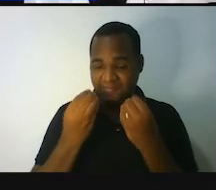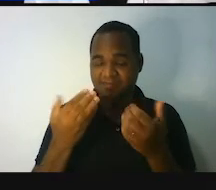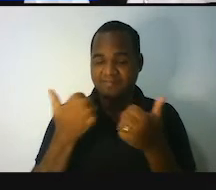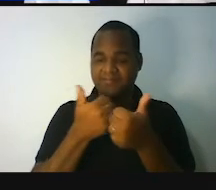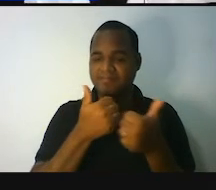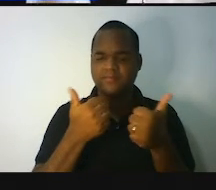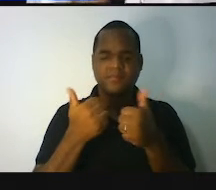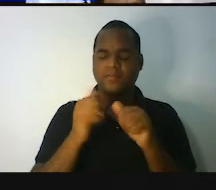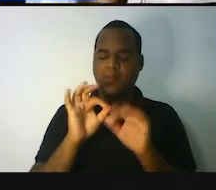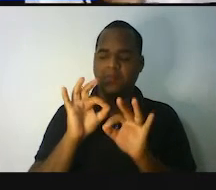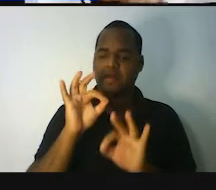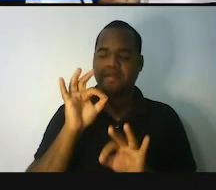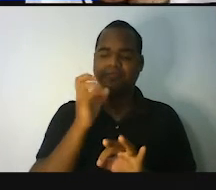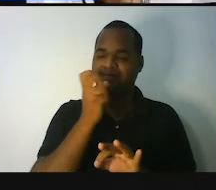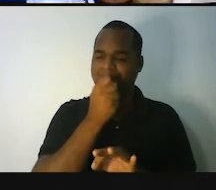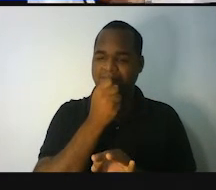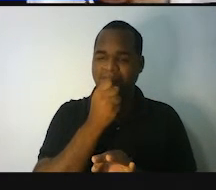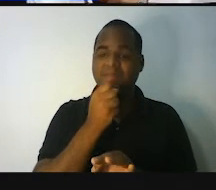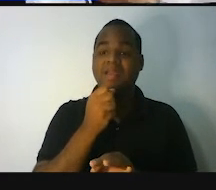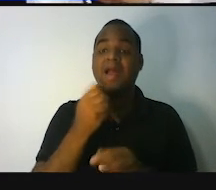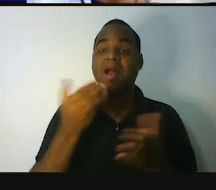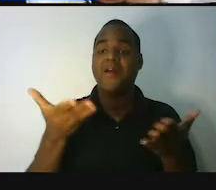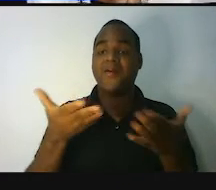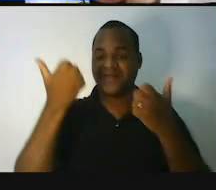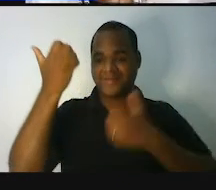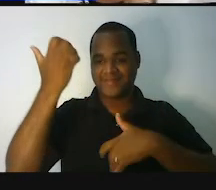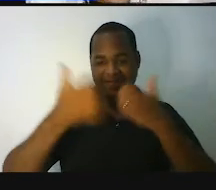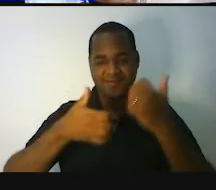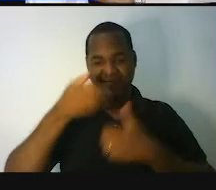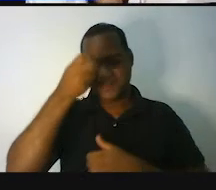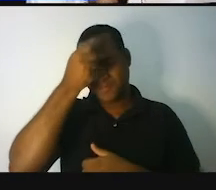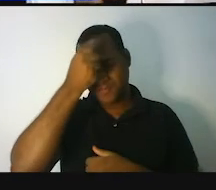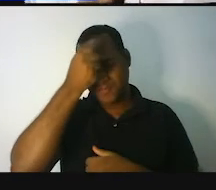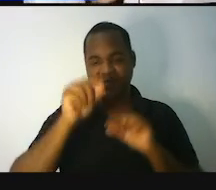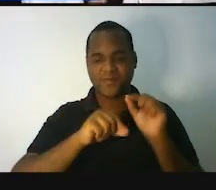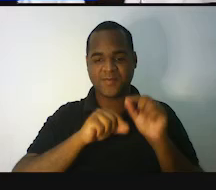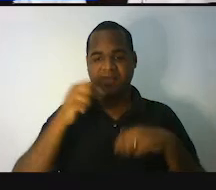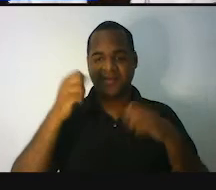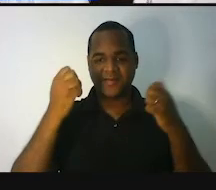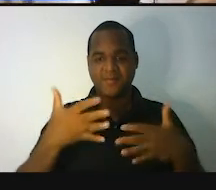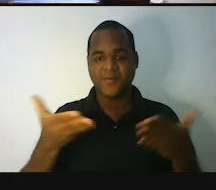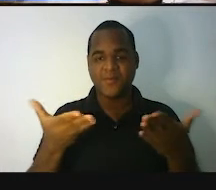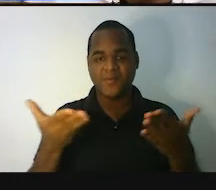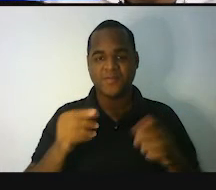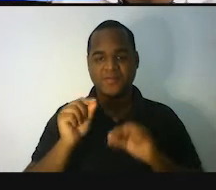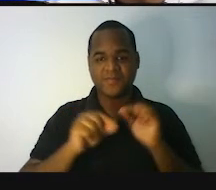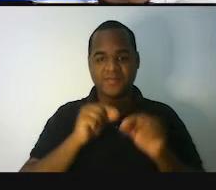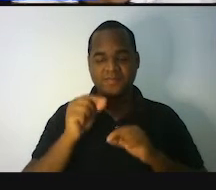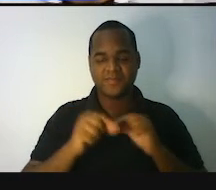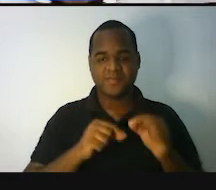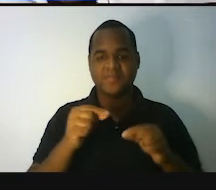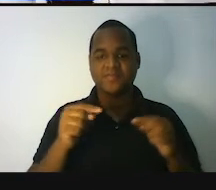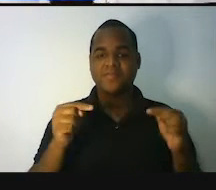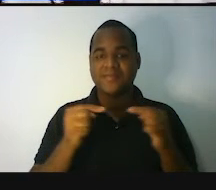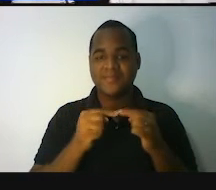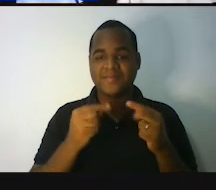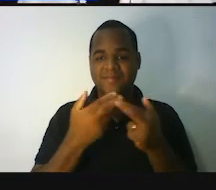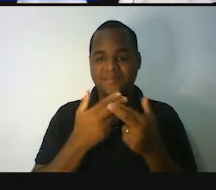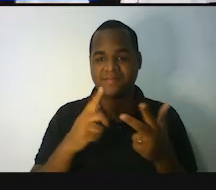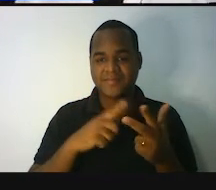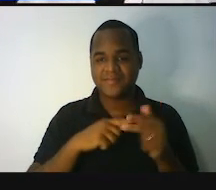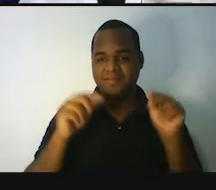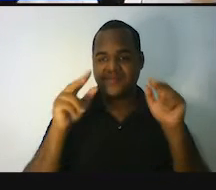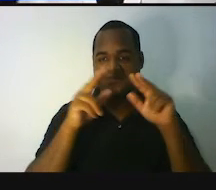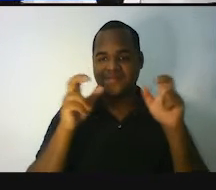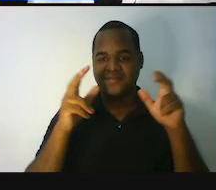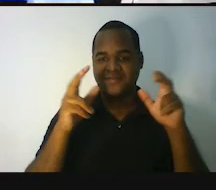sem mais demora, o que é que nós vamos aprender nessa aula de hoje? Medidas! É o tema